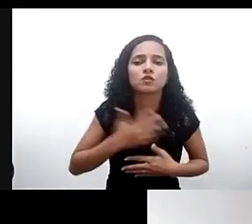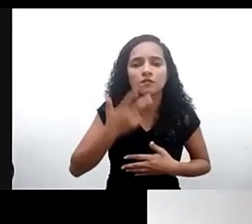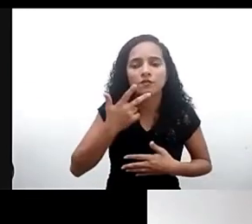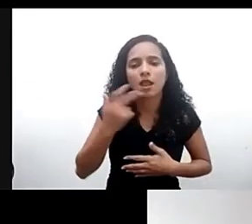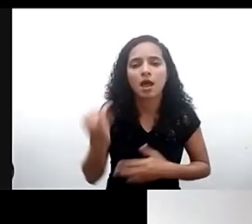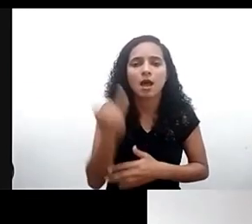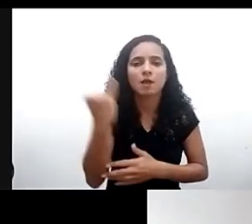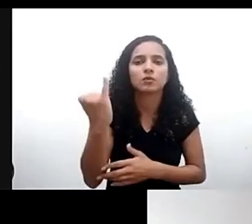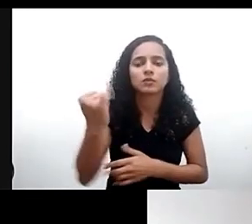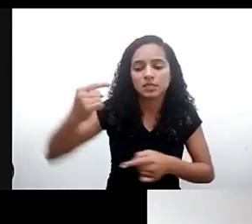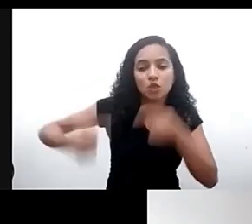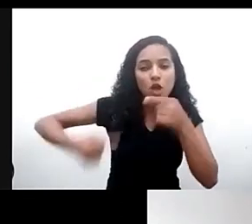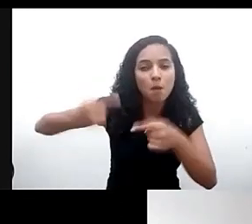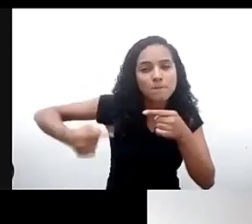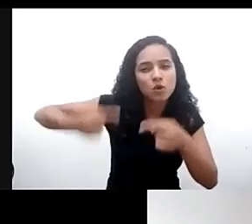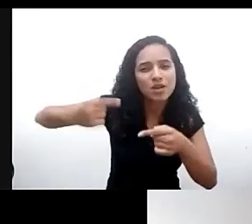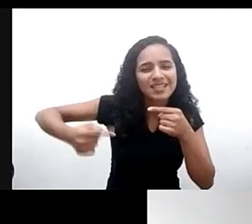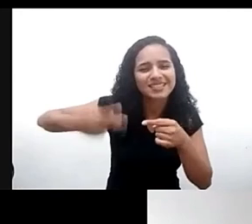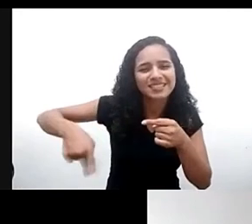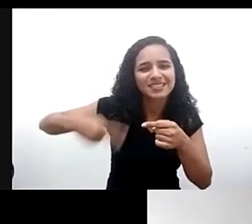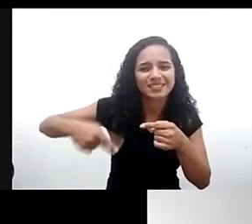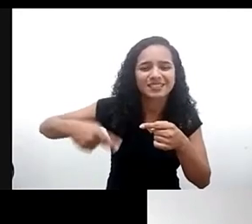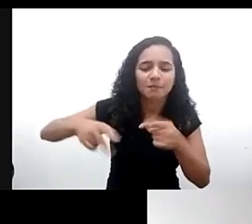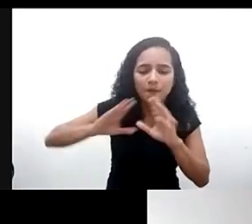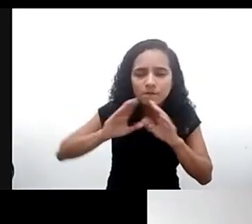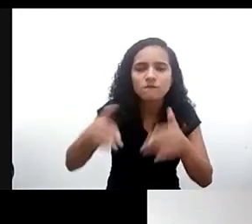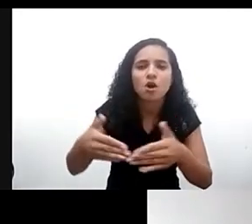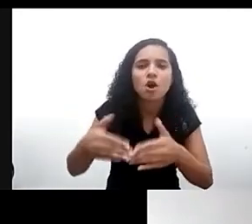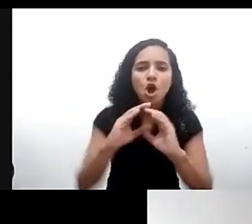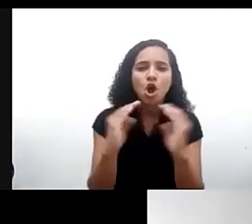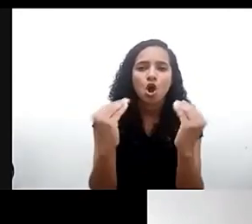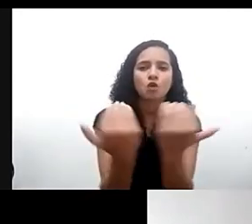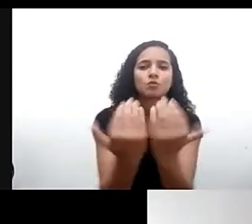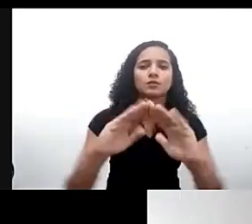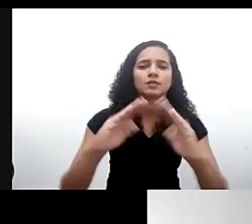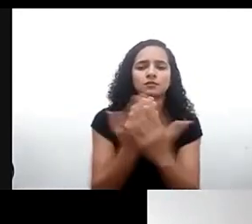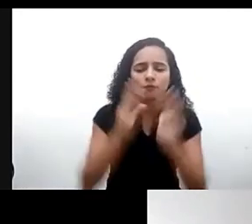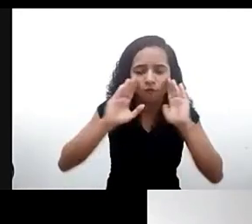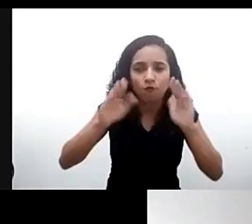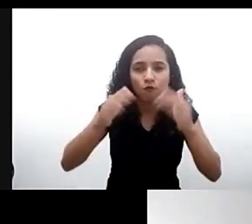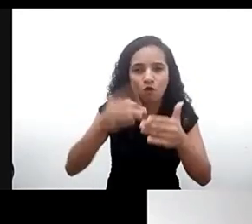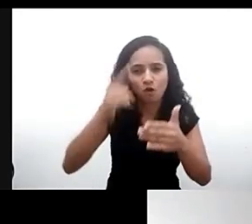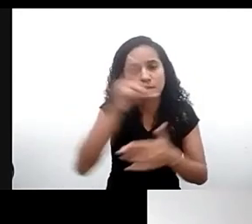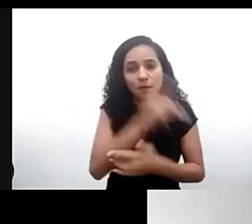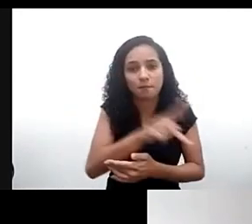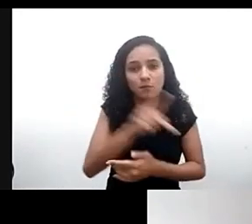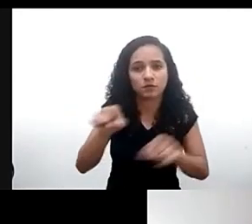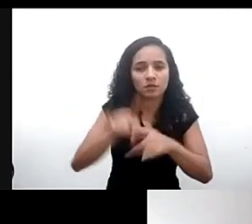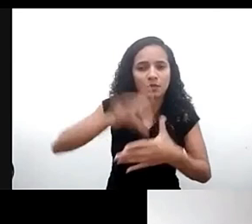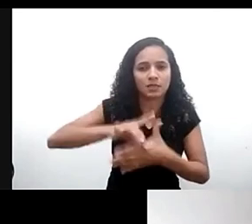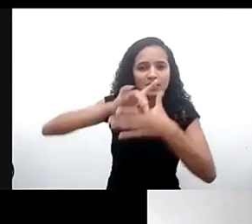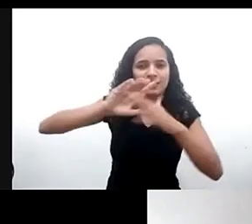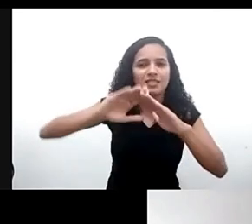as políticas também se foquem nas comunidades escolares pensando nos professores líderes escolares